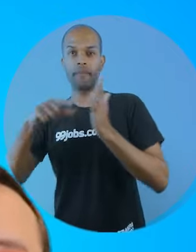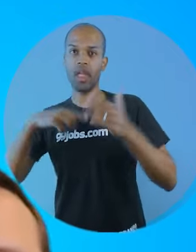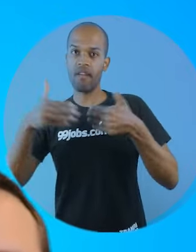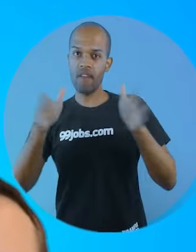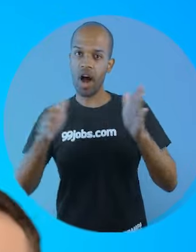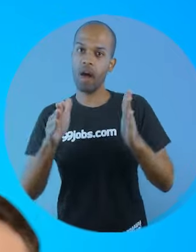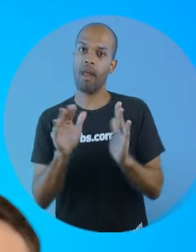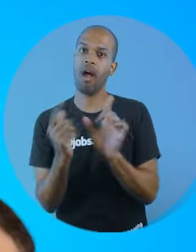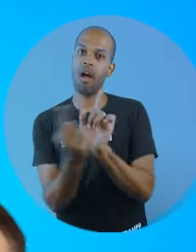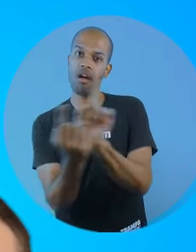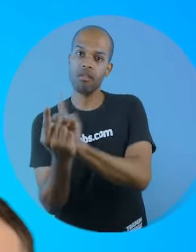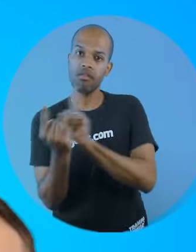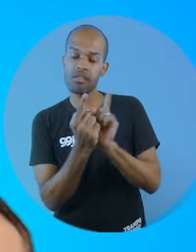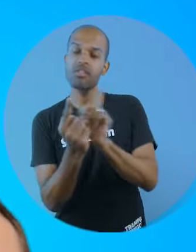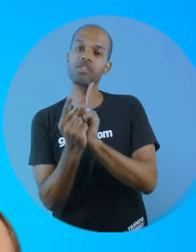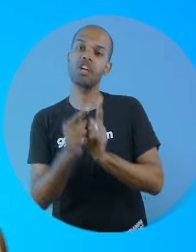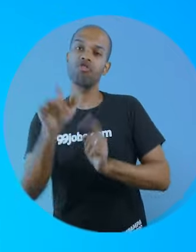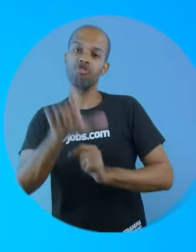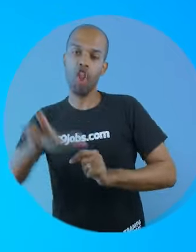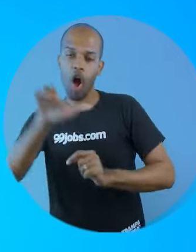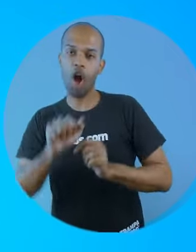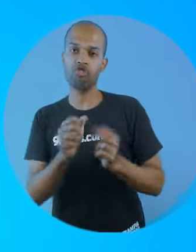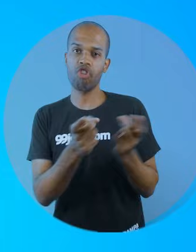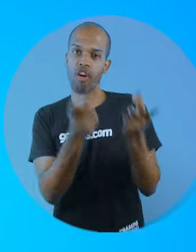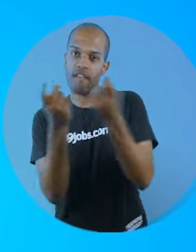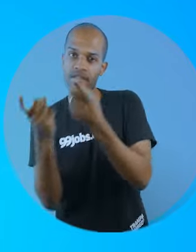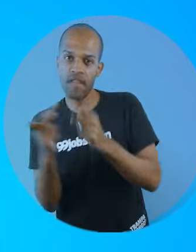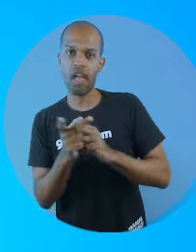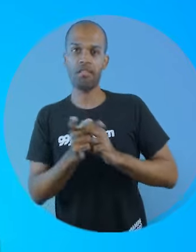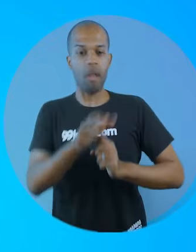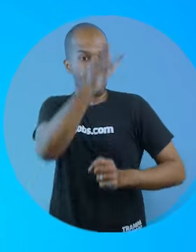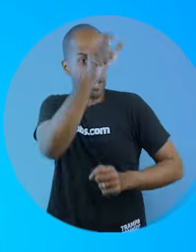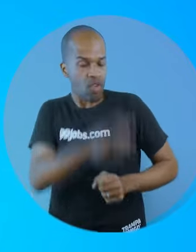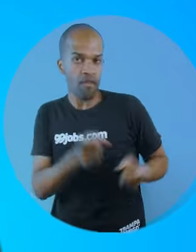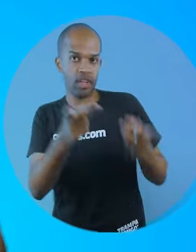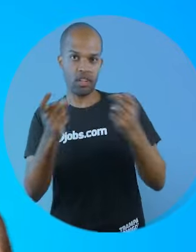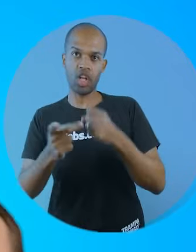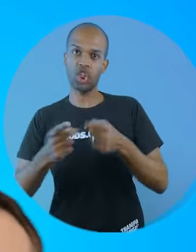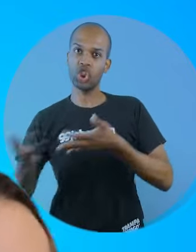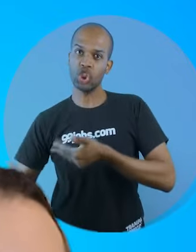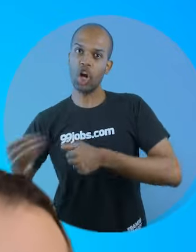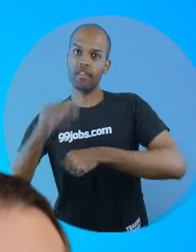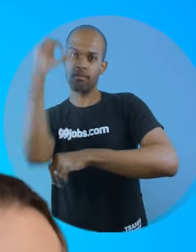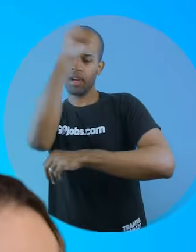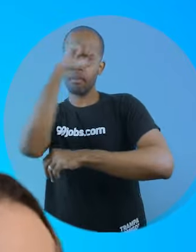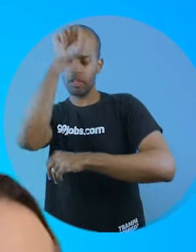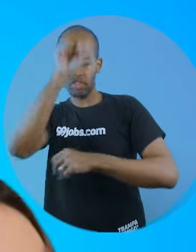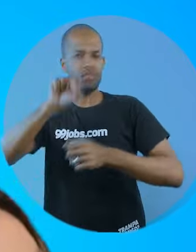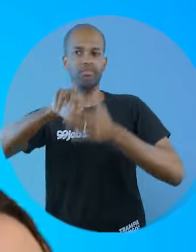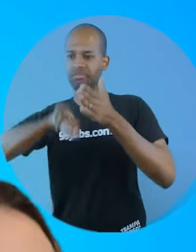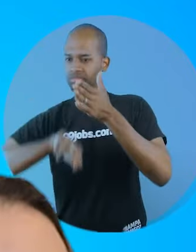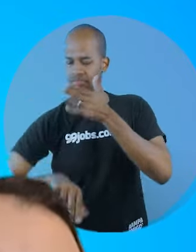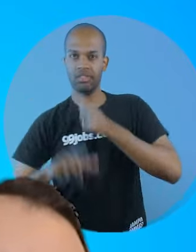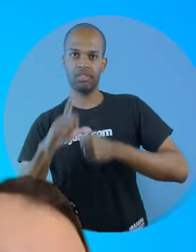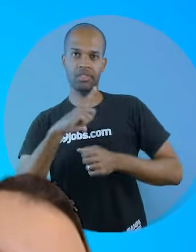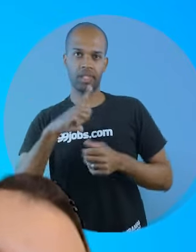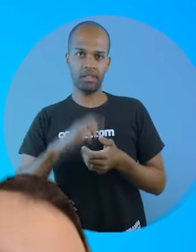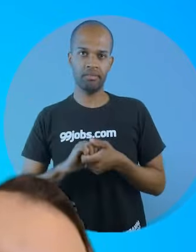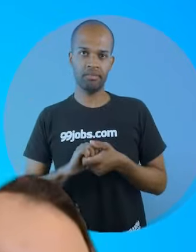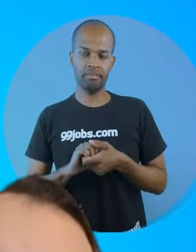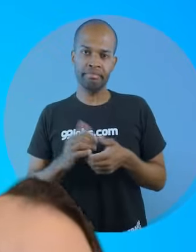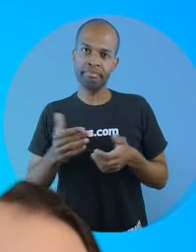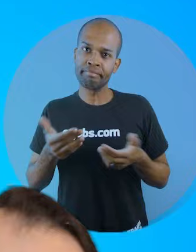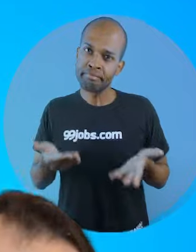abertas de assistente de loja, assistente de vendas, pessoa vendedora, jovem aprendiz e muito mais.